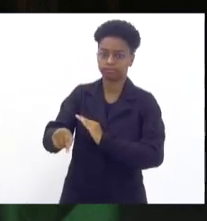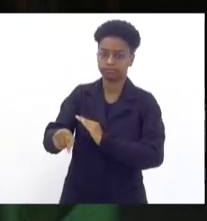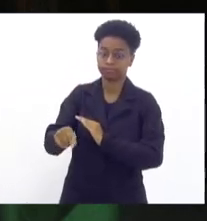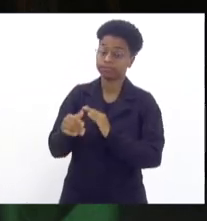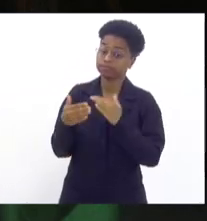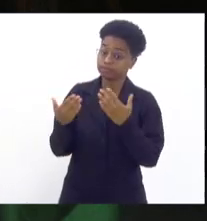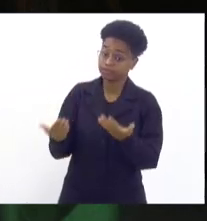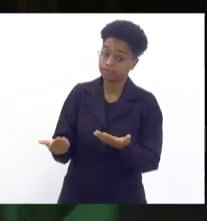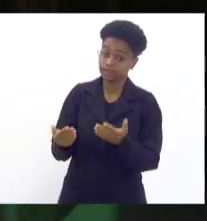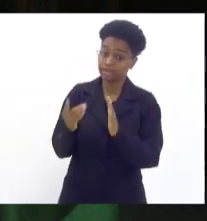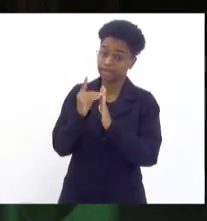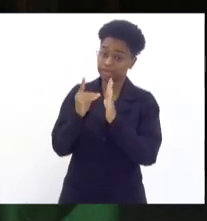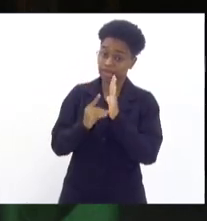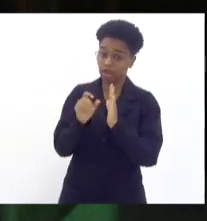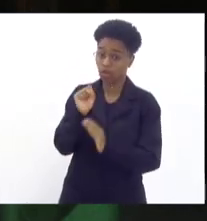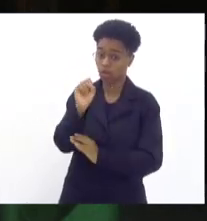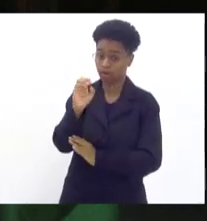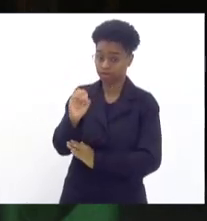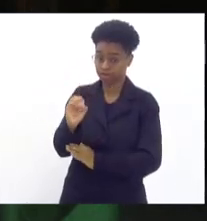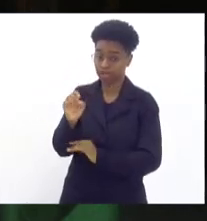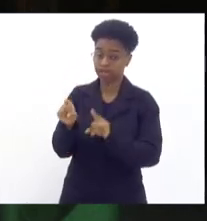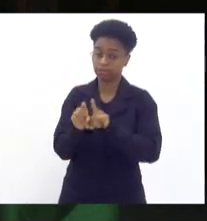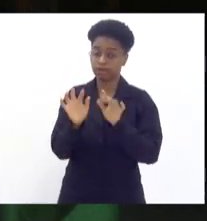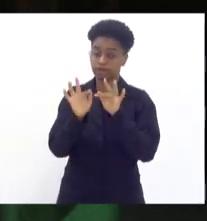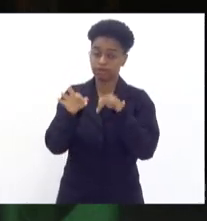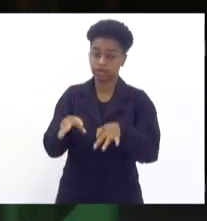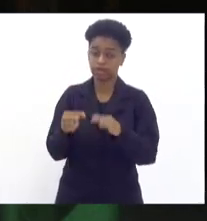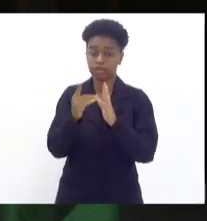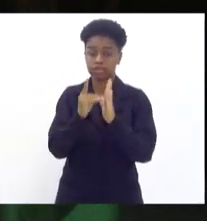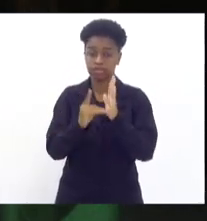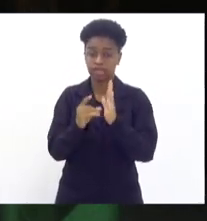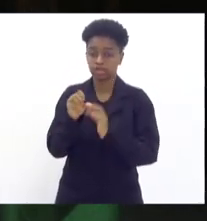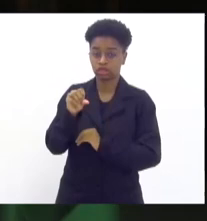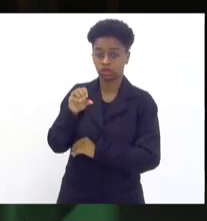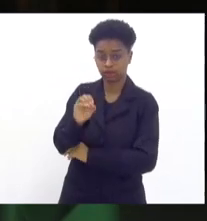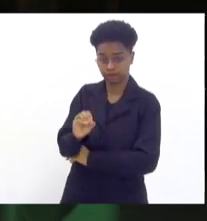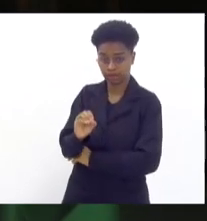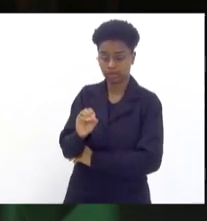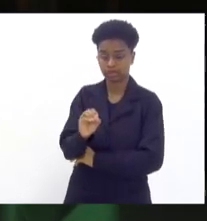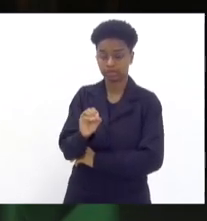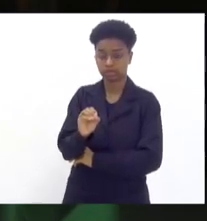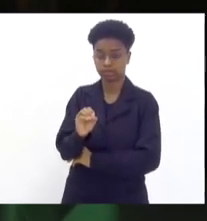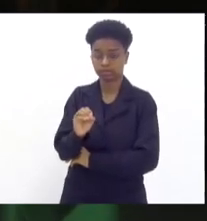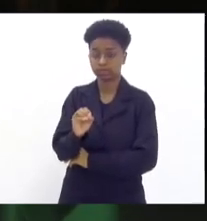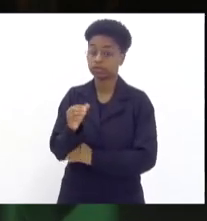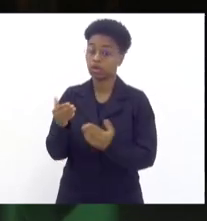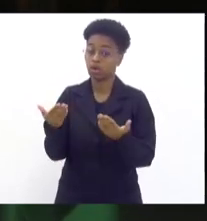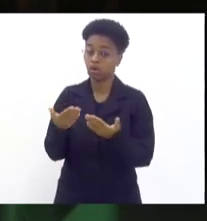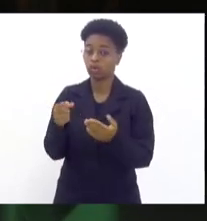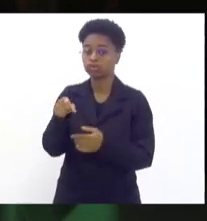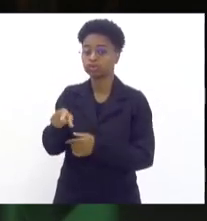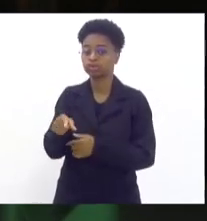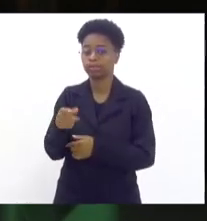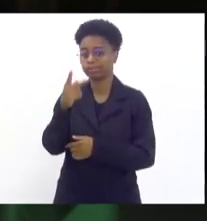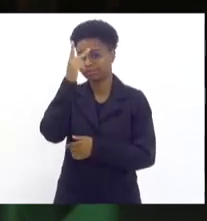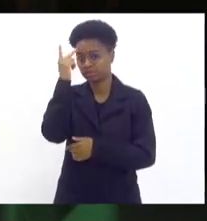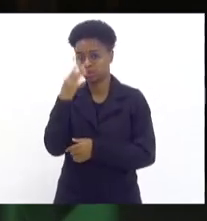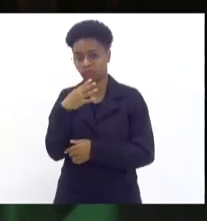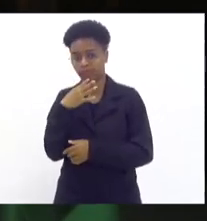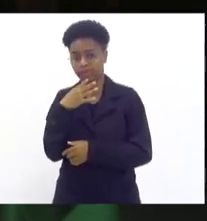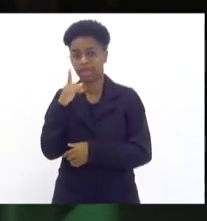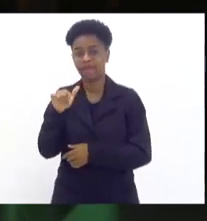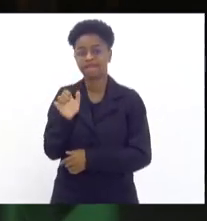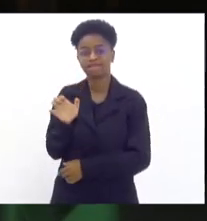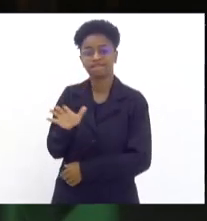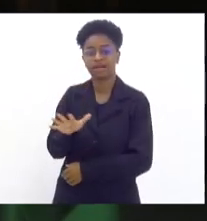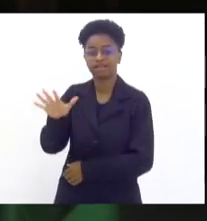e na década de 80, final da década de 80 para a época de 90, ali em Braz de Pina, onde hoje é conhecido como a